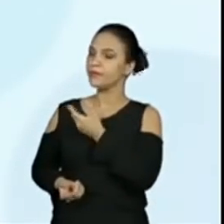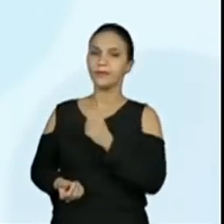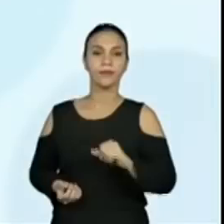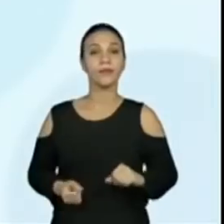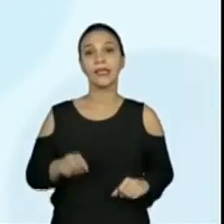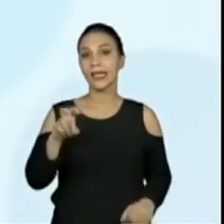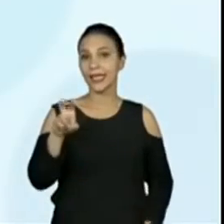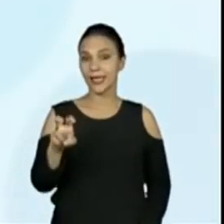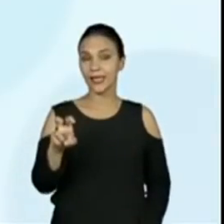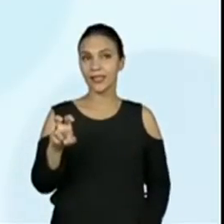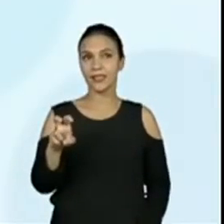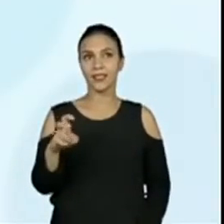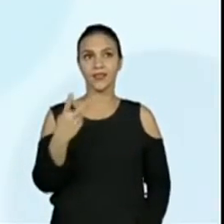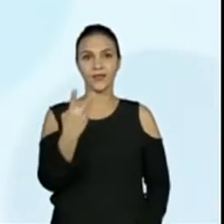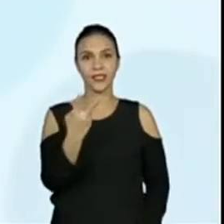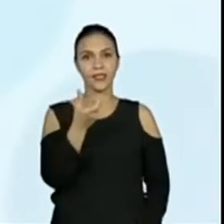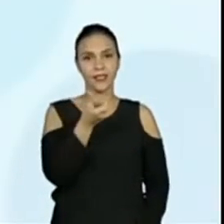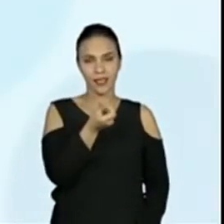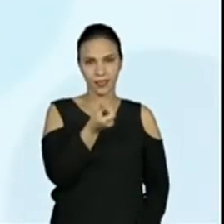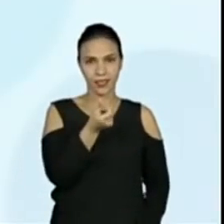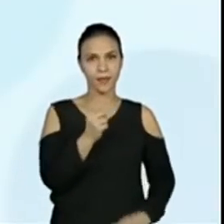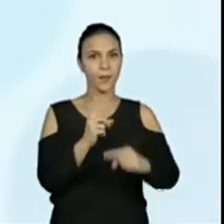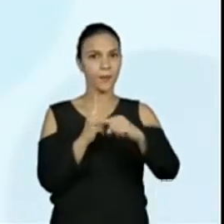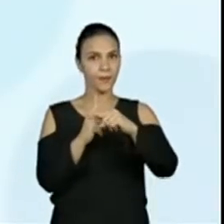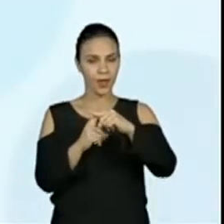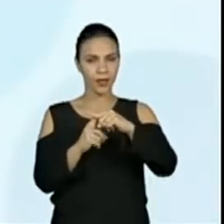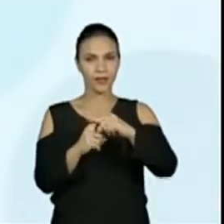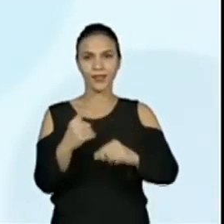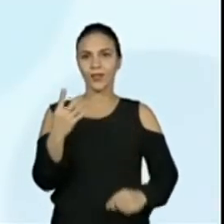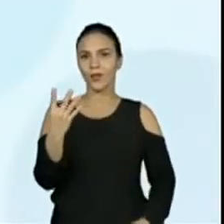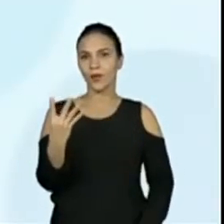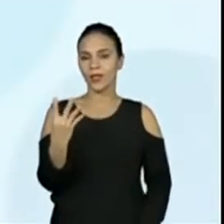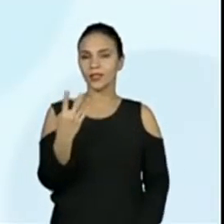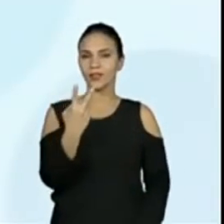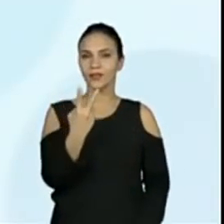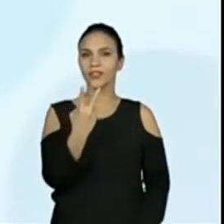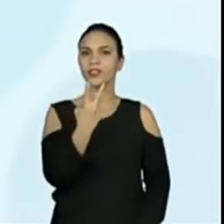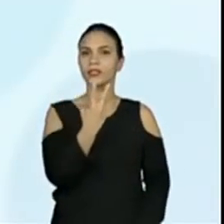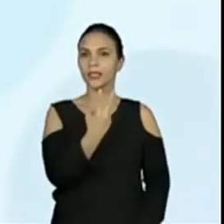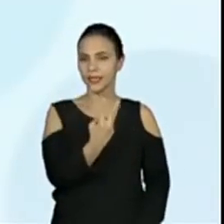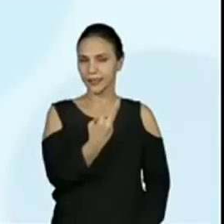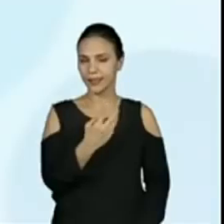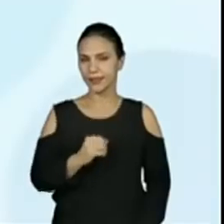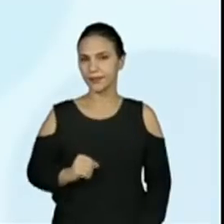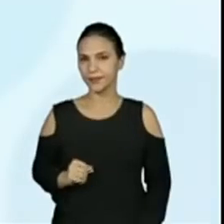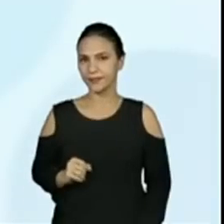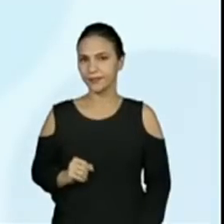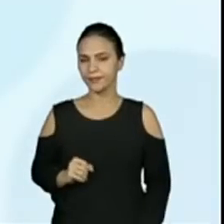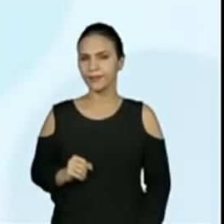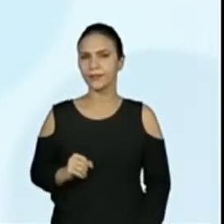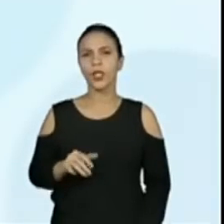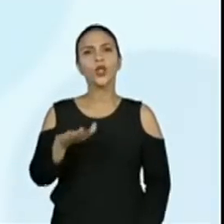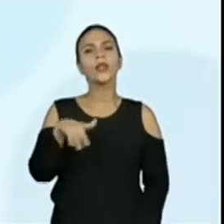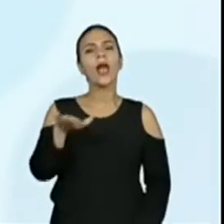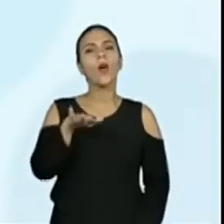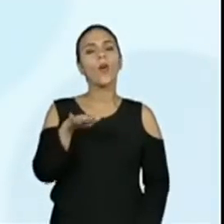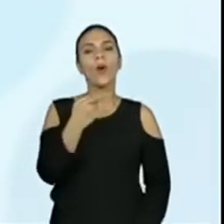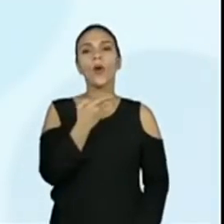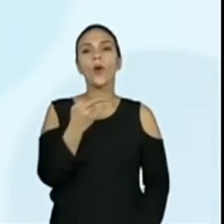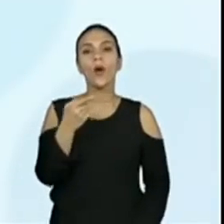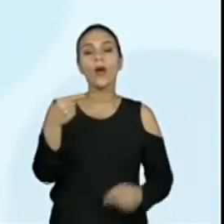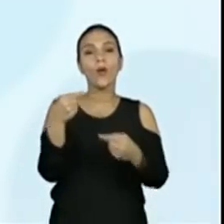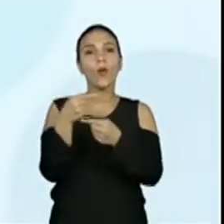526 mais 423, que dá um total de